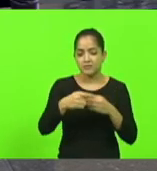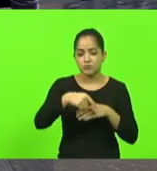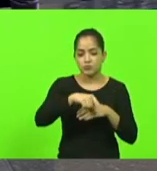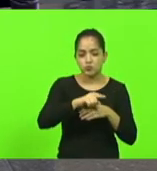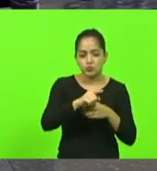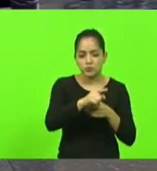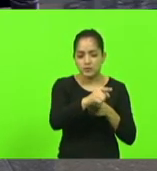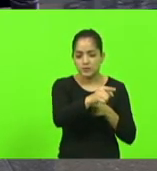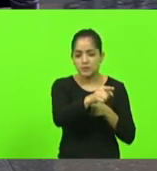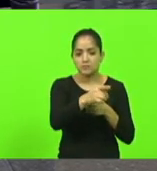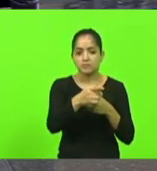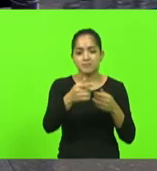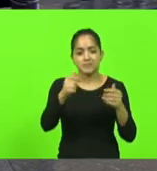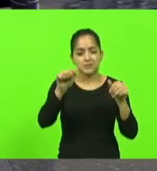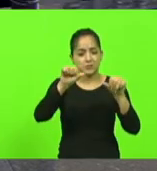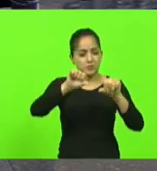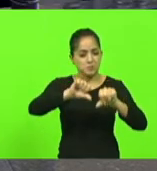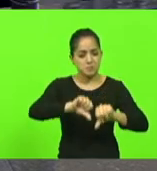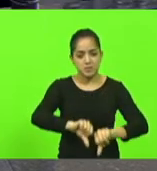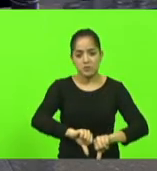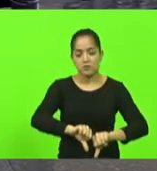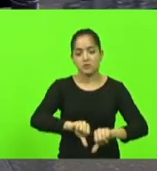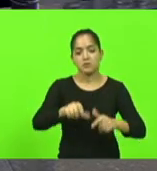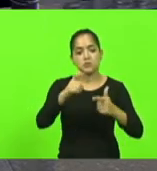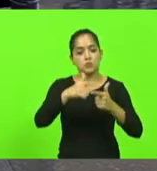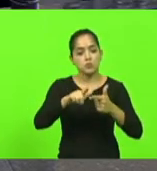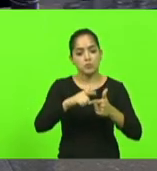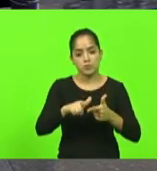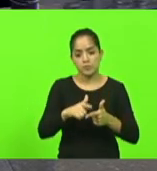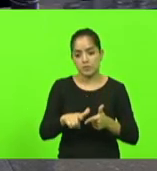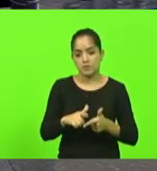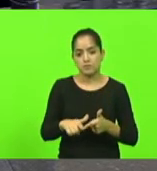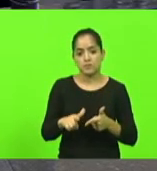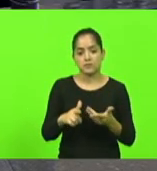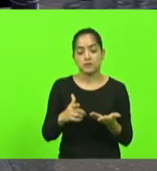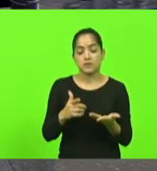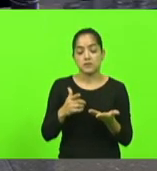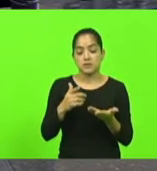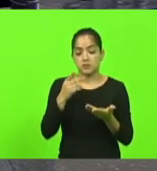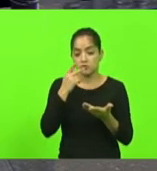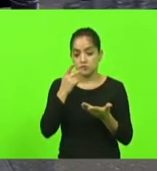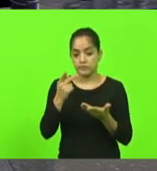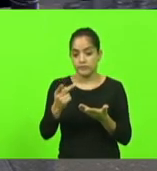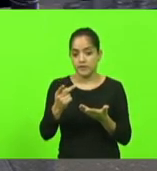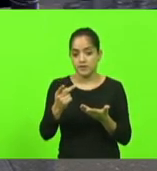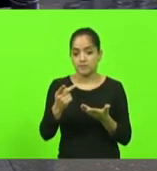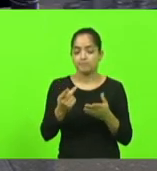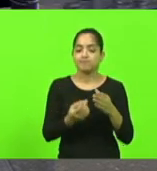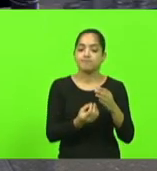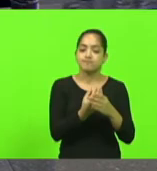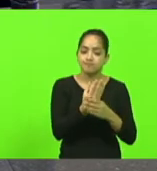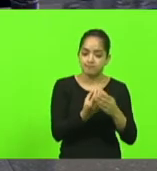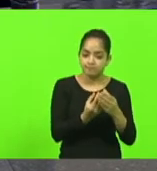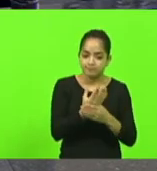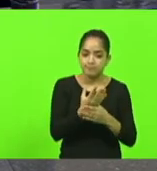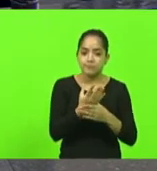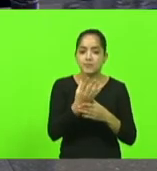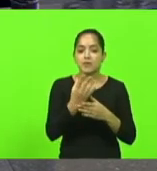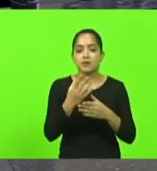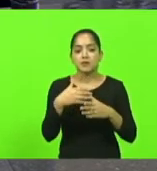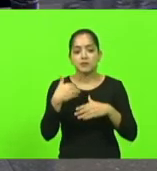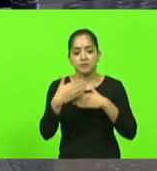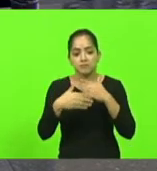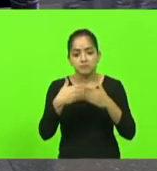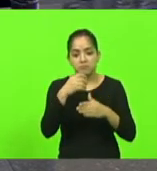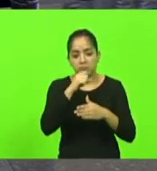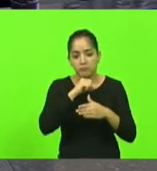as piores que nós temos e nós ficamos comentando de que a agricultura está envelhecendo que a agricultura